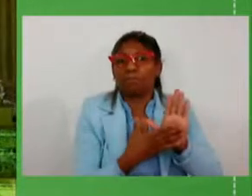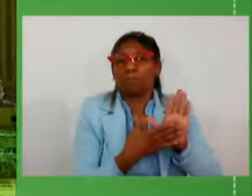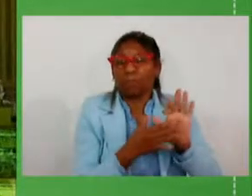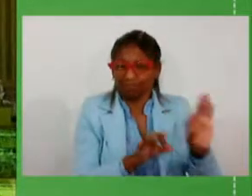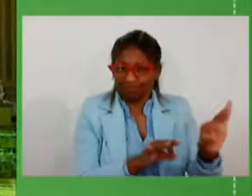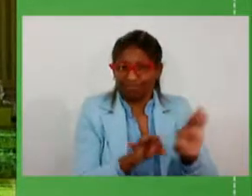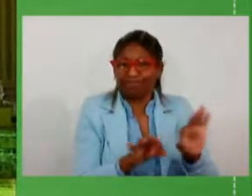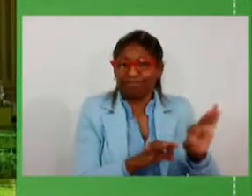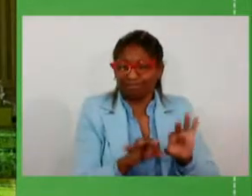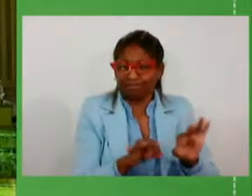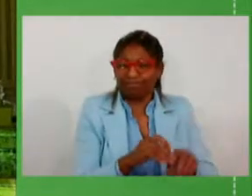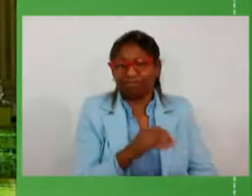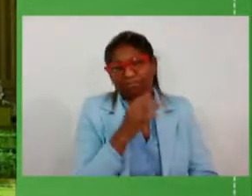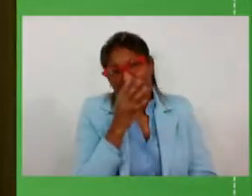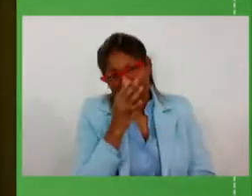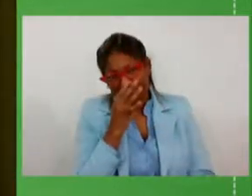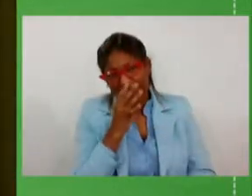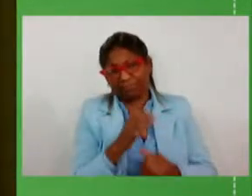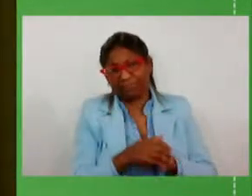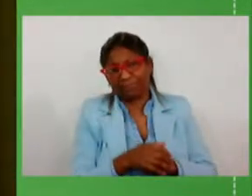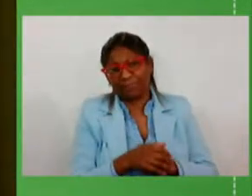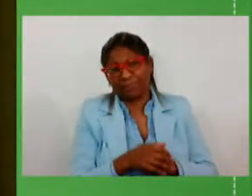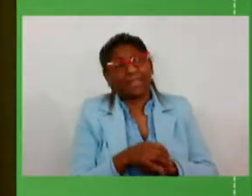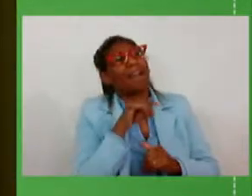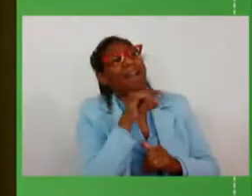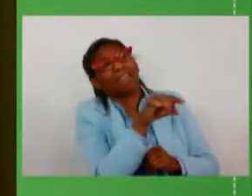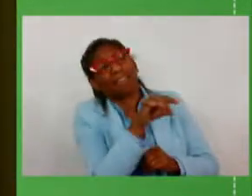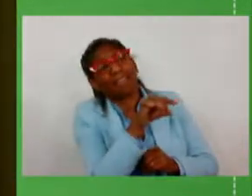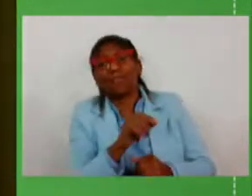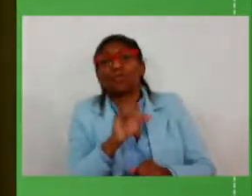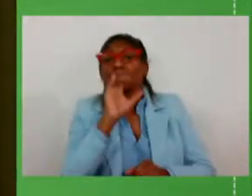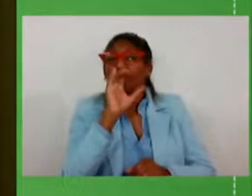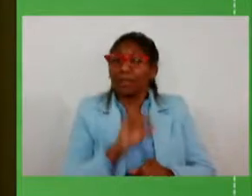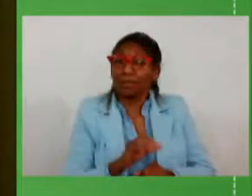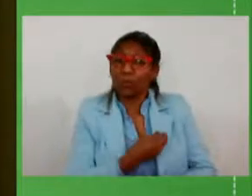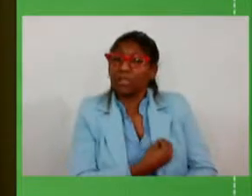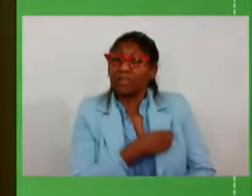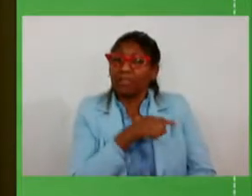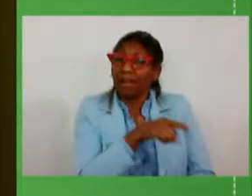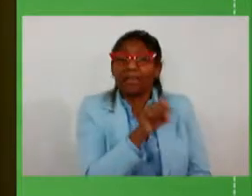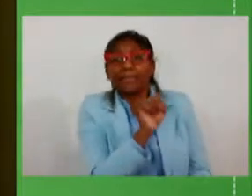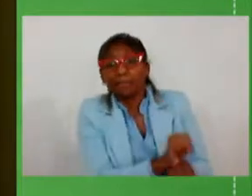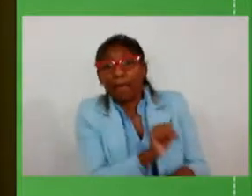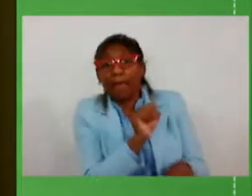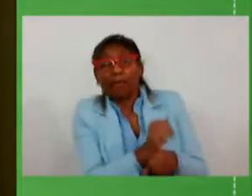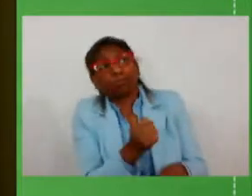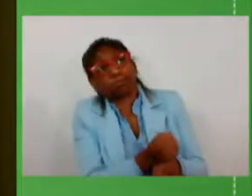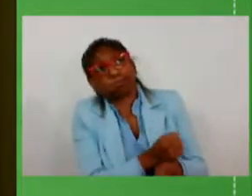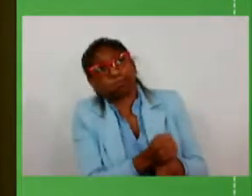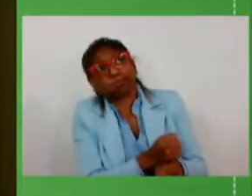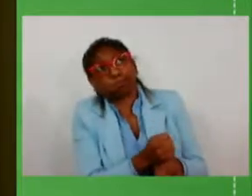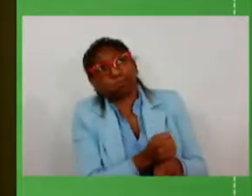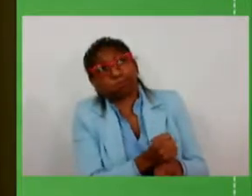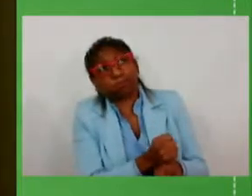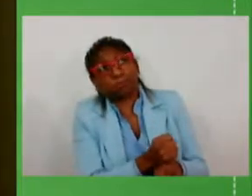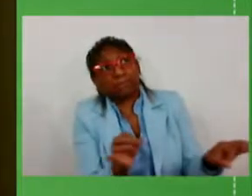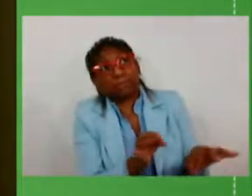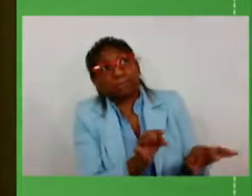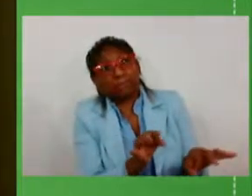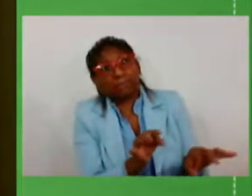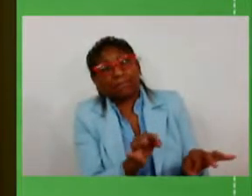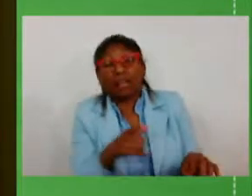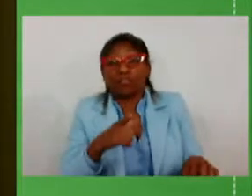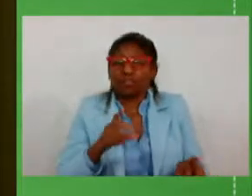ao cidadão aquele que está na ponta aquele que espera por décadas por anos que tinha a